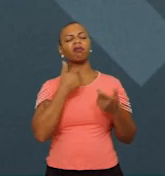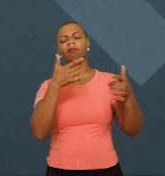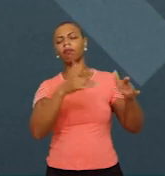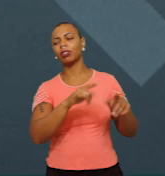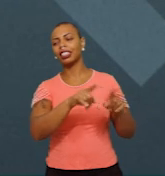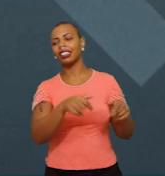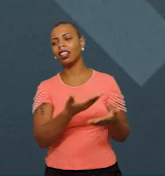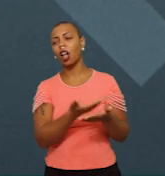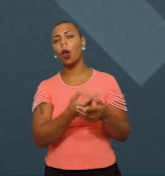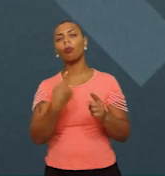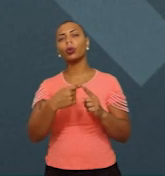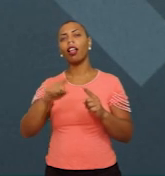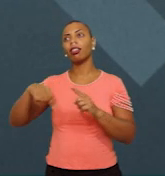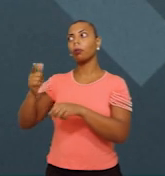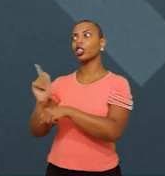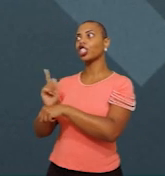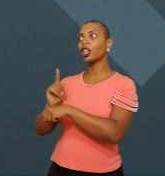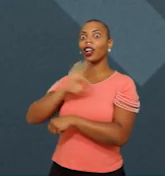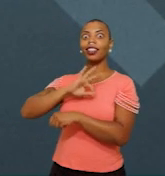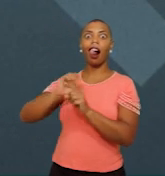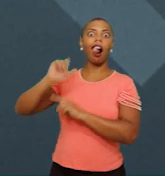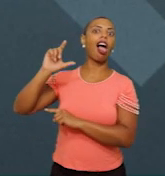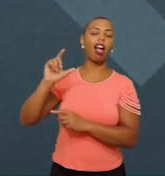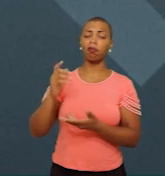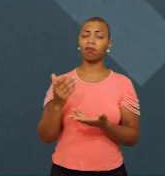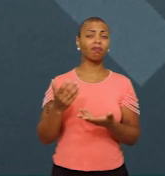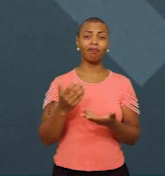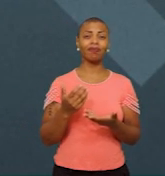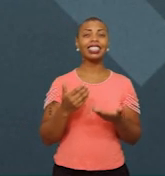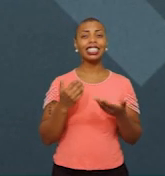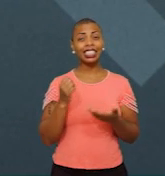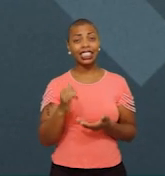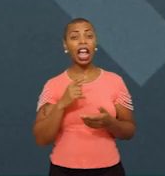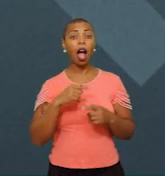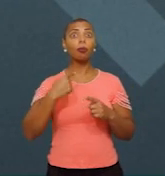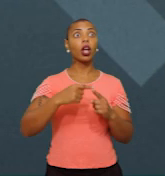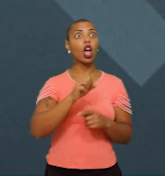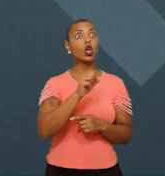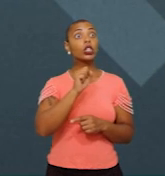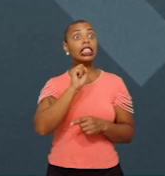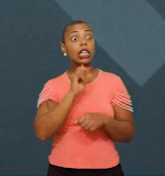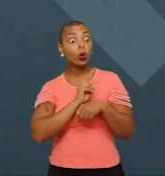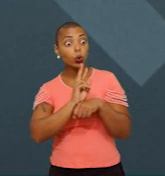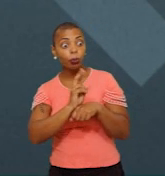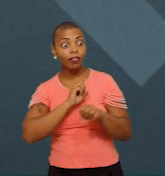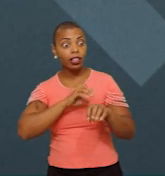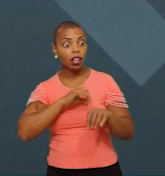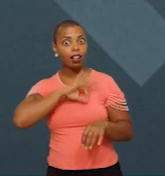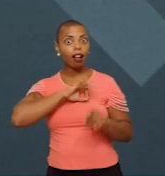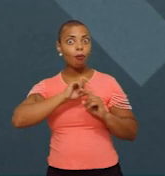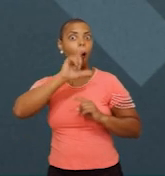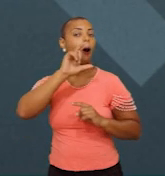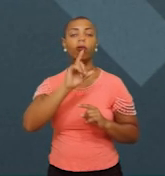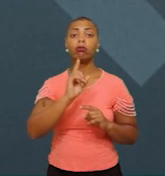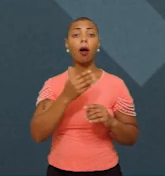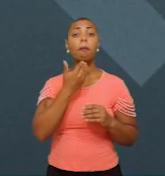tornar gestor, ele vai ganhar mais. Só porque, ao se tornar supervisor de ensino, ele vai ganhar mais. Eu tenho que criar condições